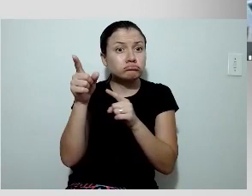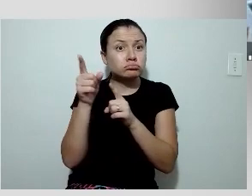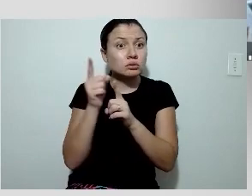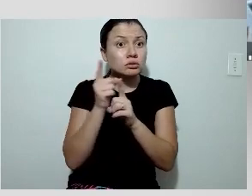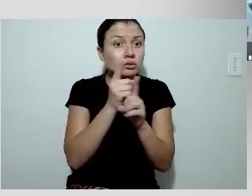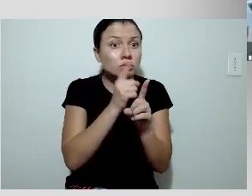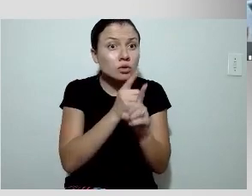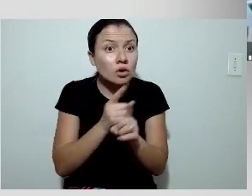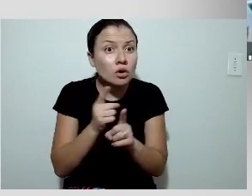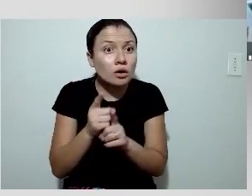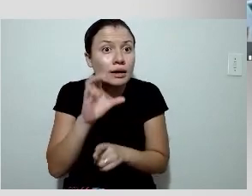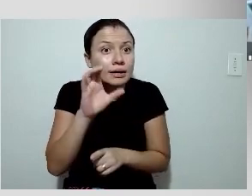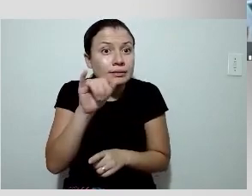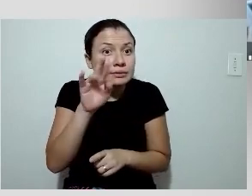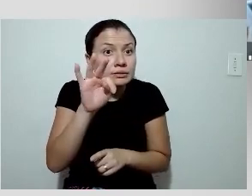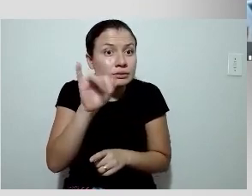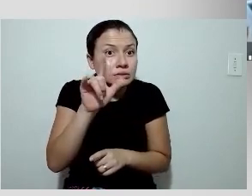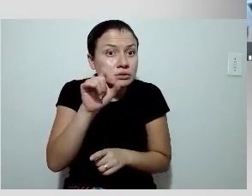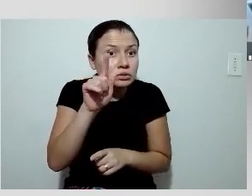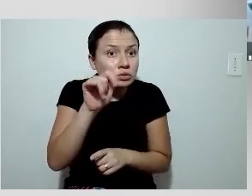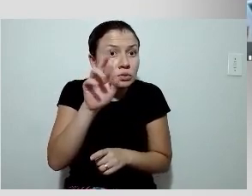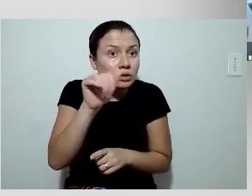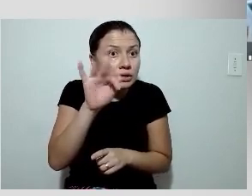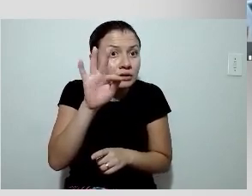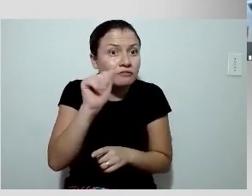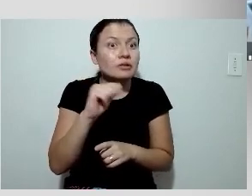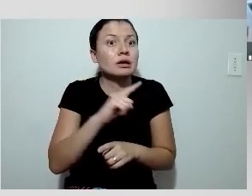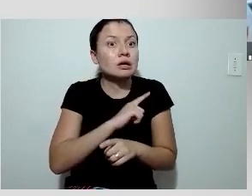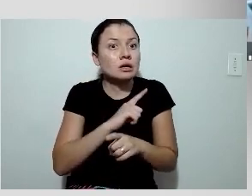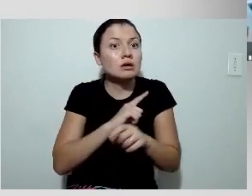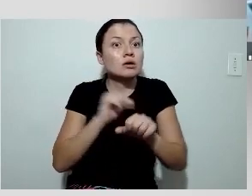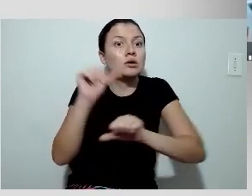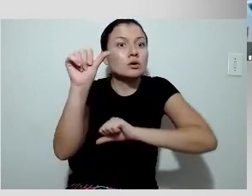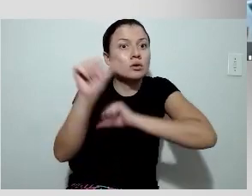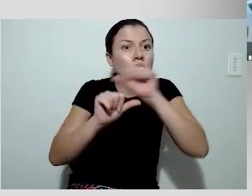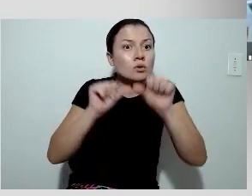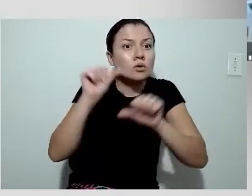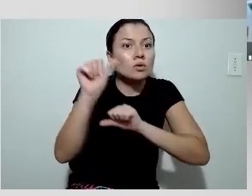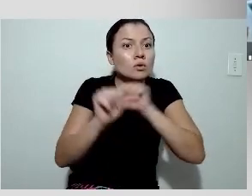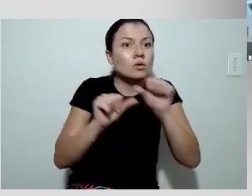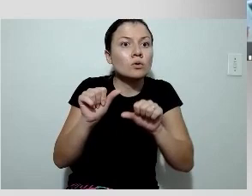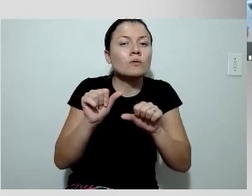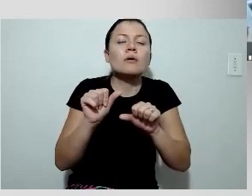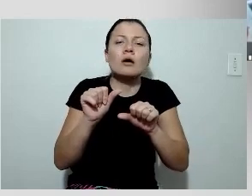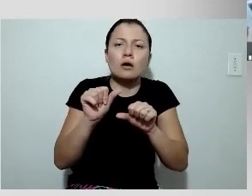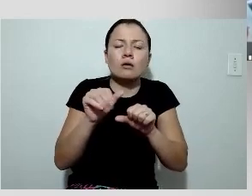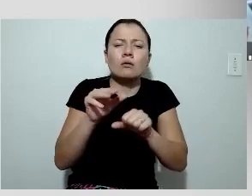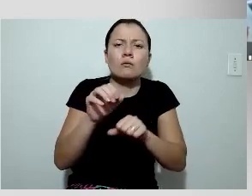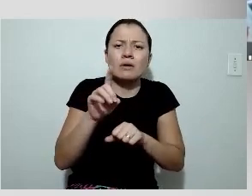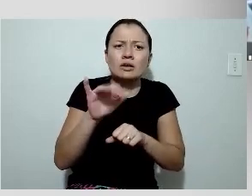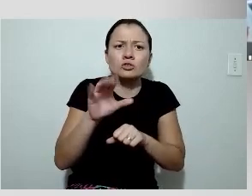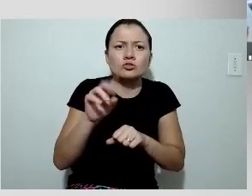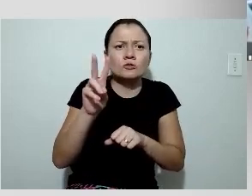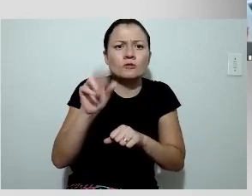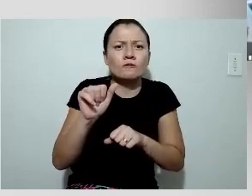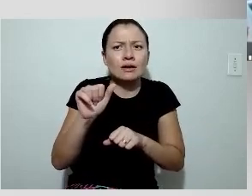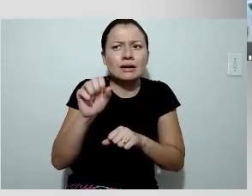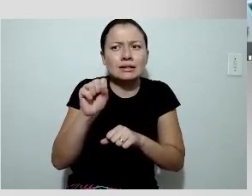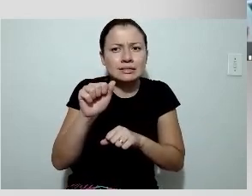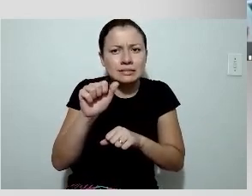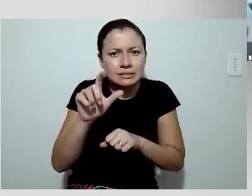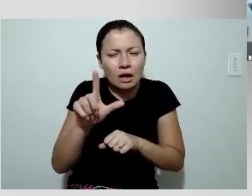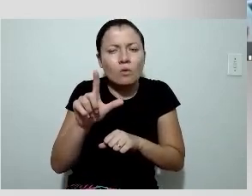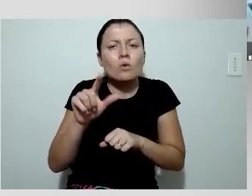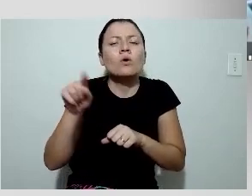perfusão com uma alteração médio basal, que foi o que Isabela mostrou,